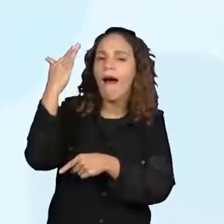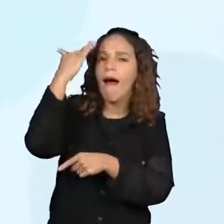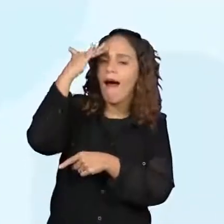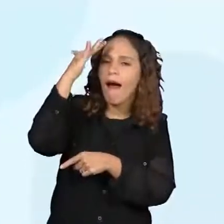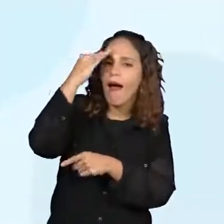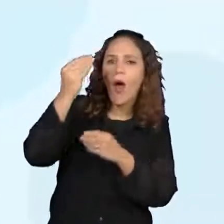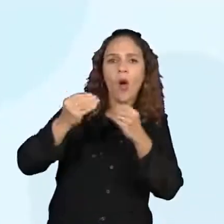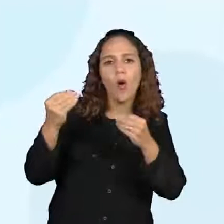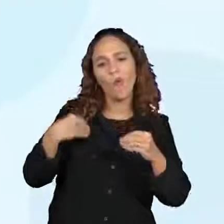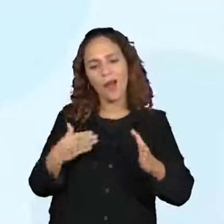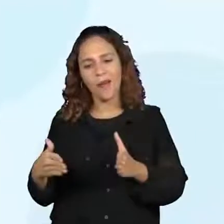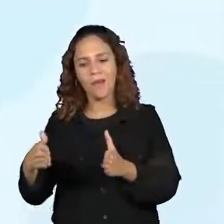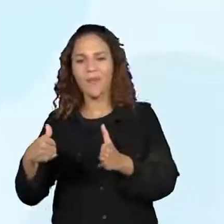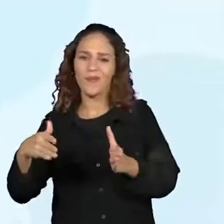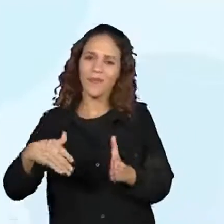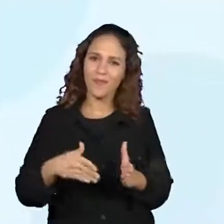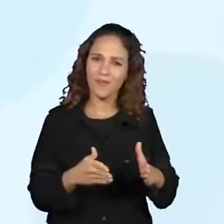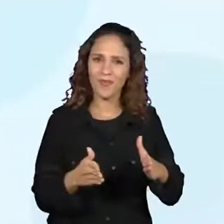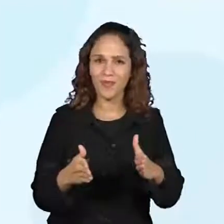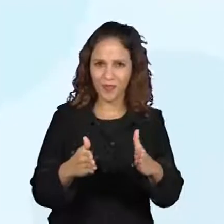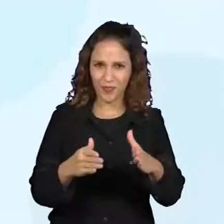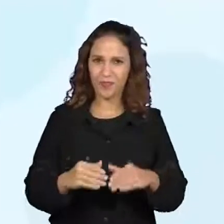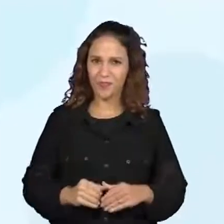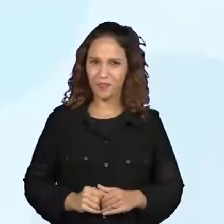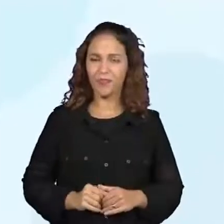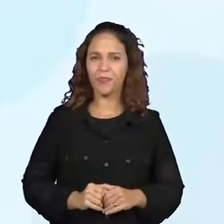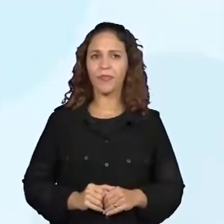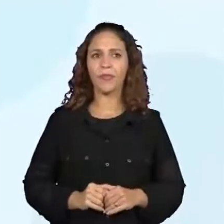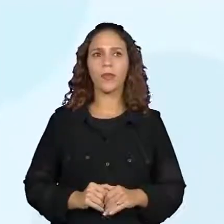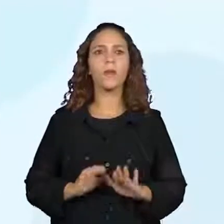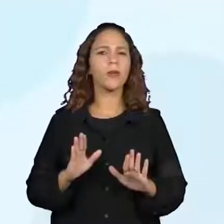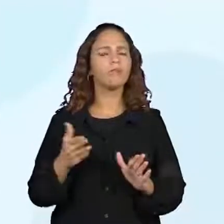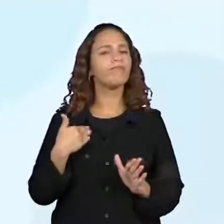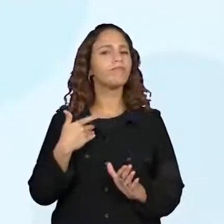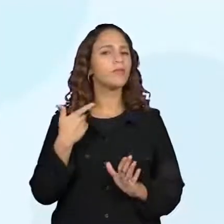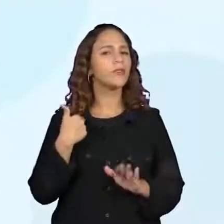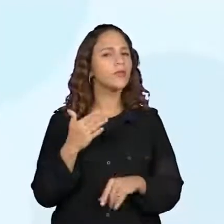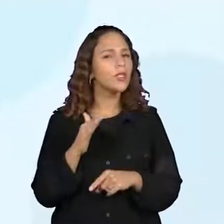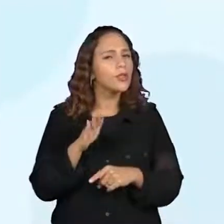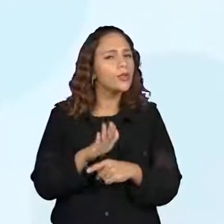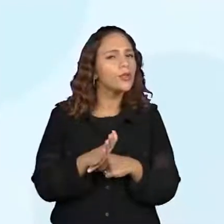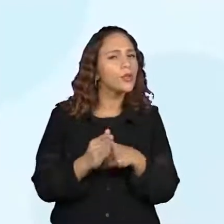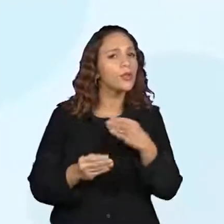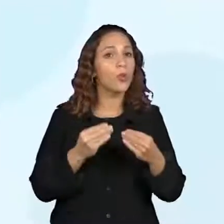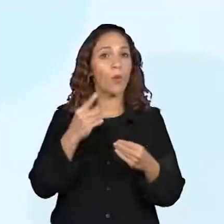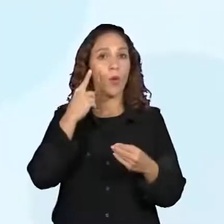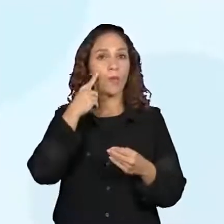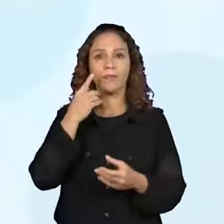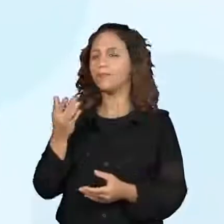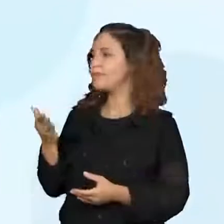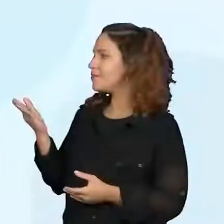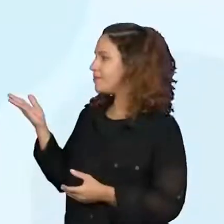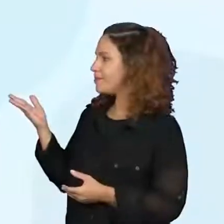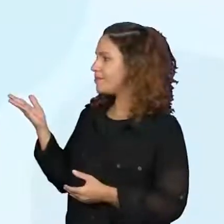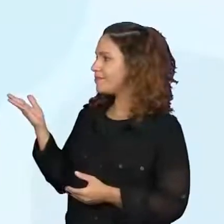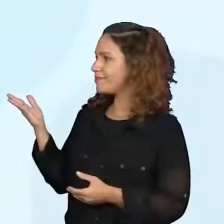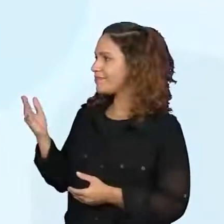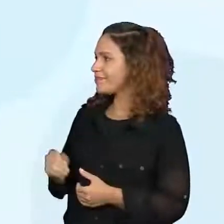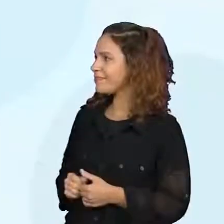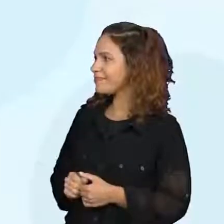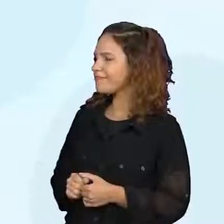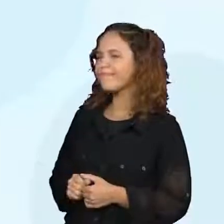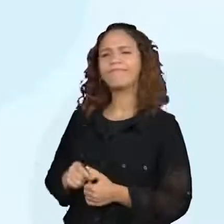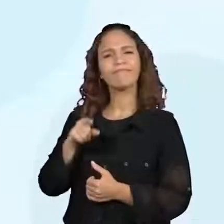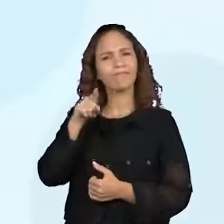nos locomovemos, como nos localizamos? Bom, nós temos aí algumas quadras. Será que os estudantes lá